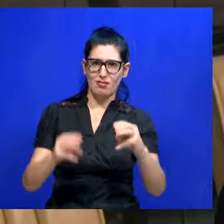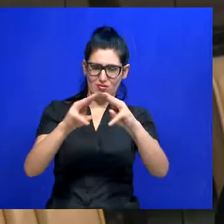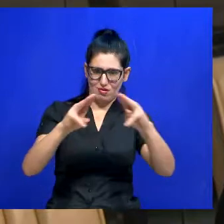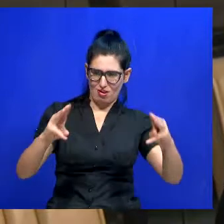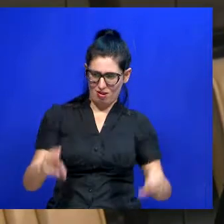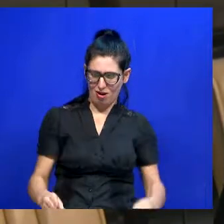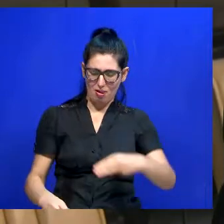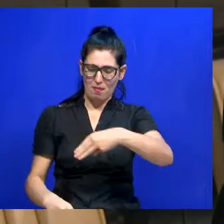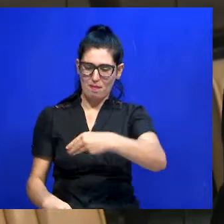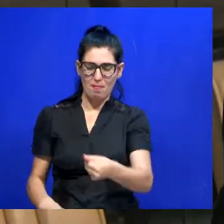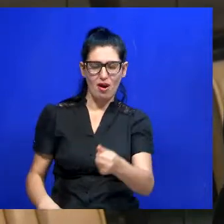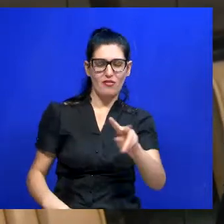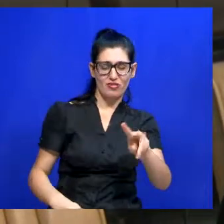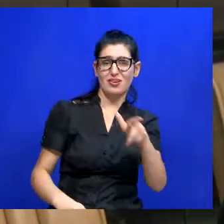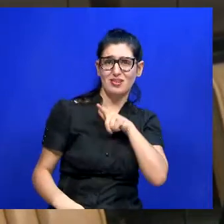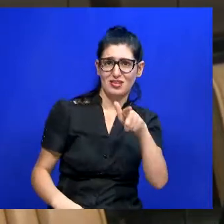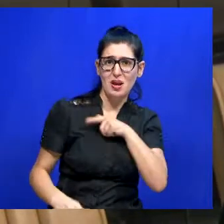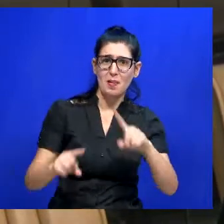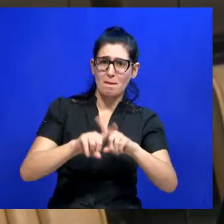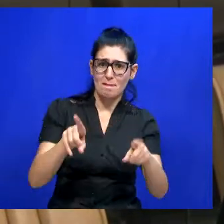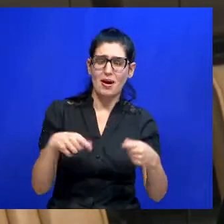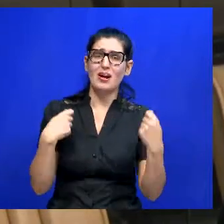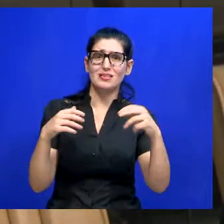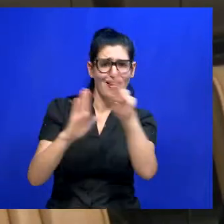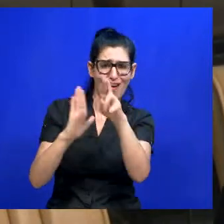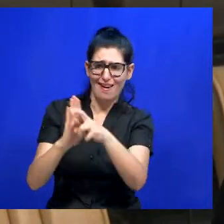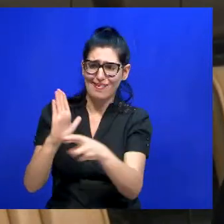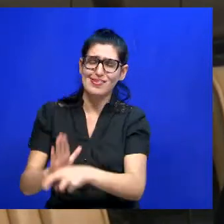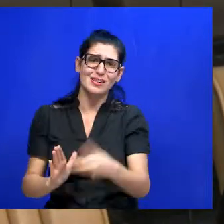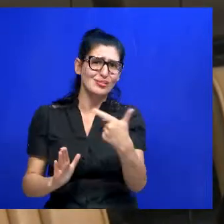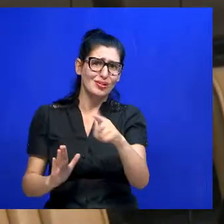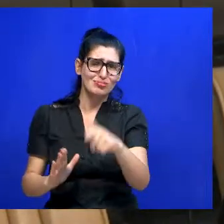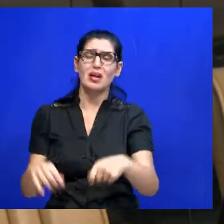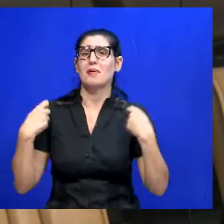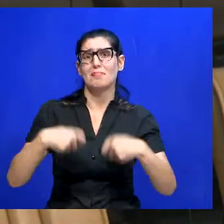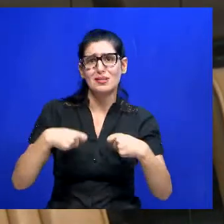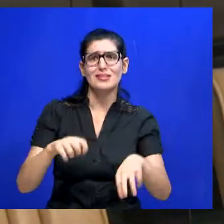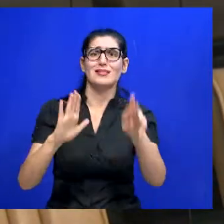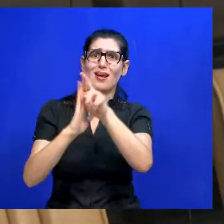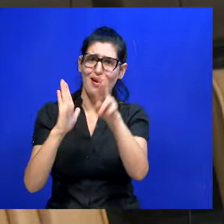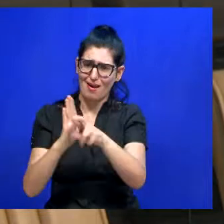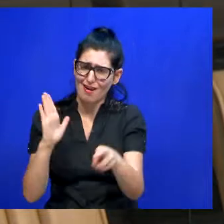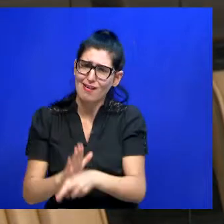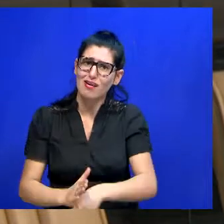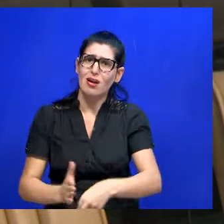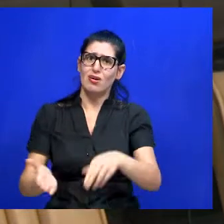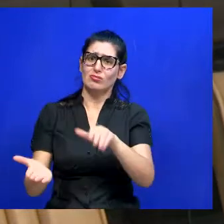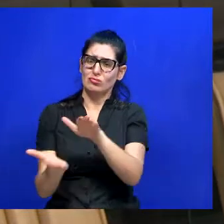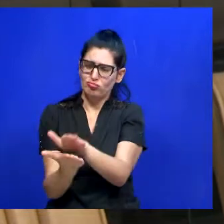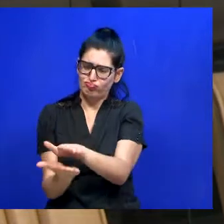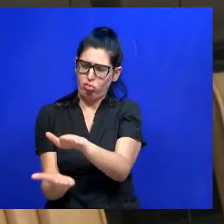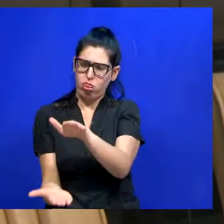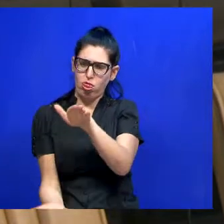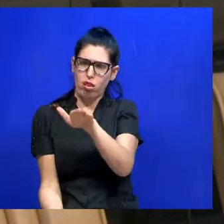jurídica que disciplinasse os termos do museu. Isso era necessário para que o museu pudesse